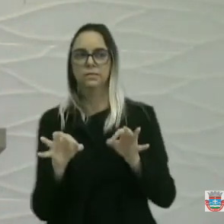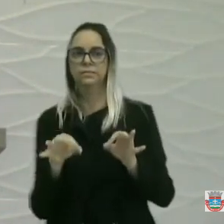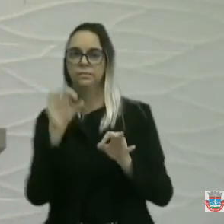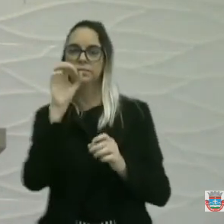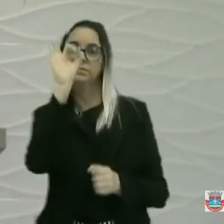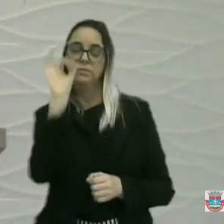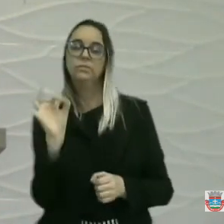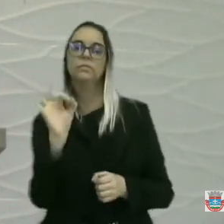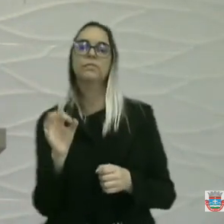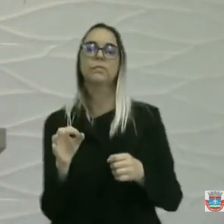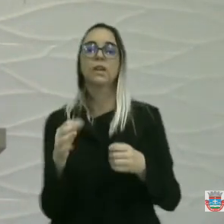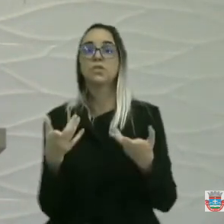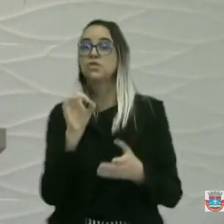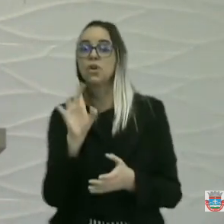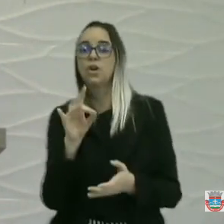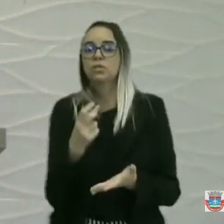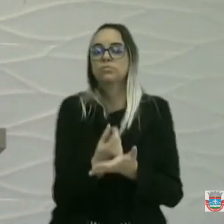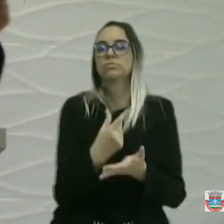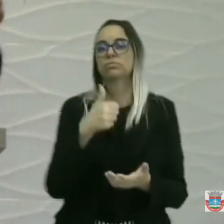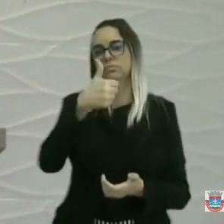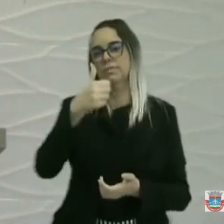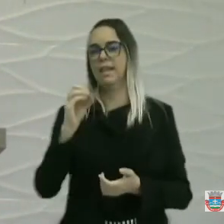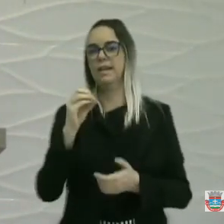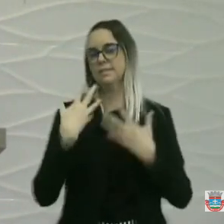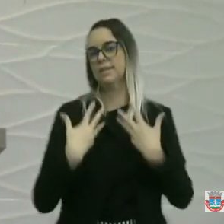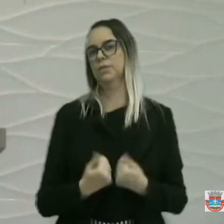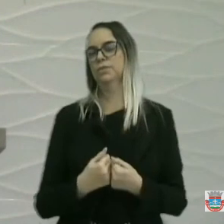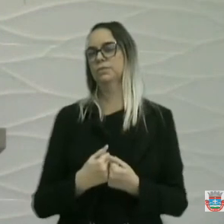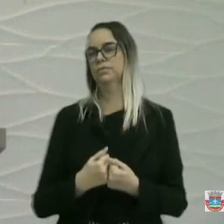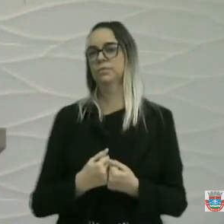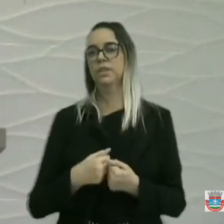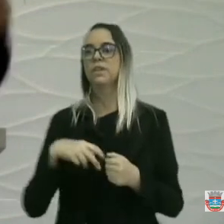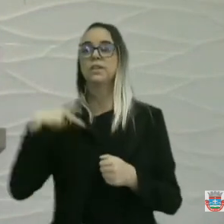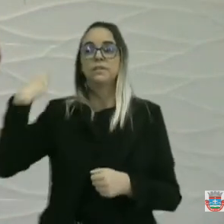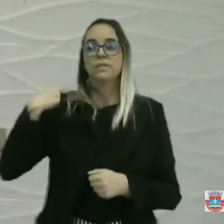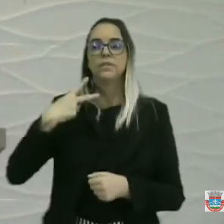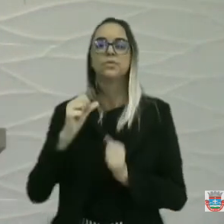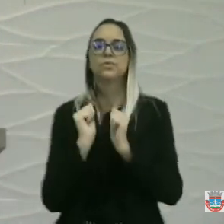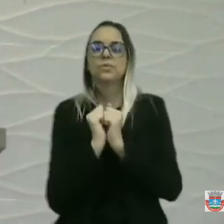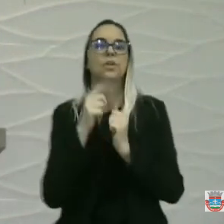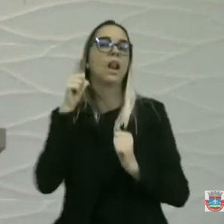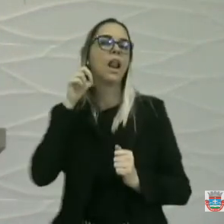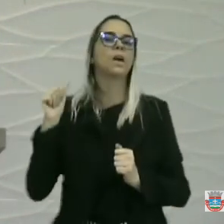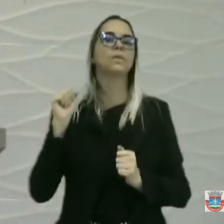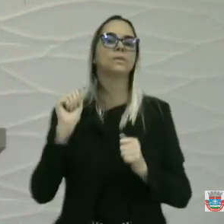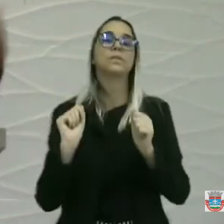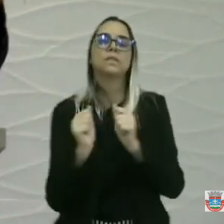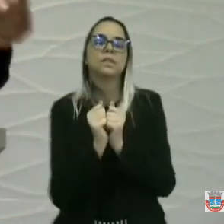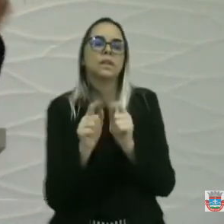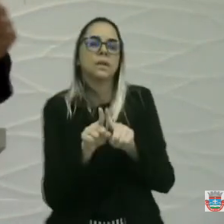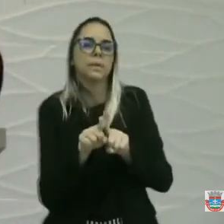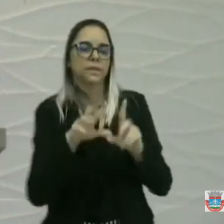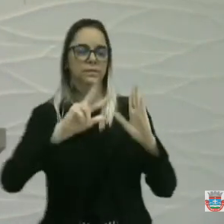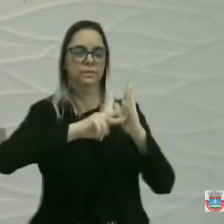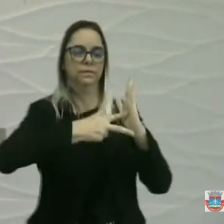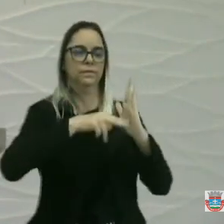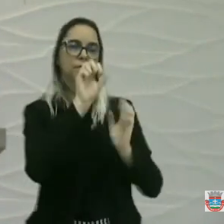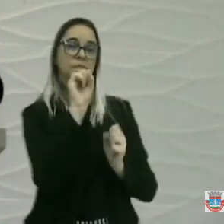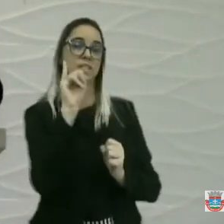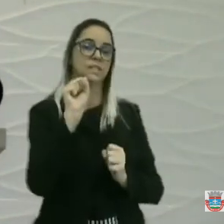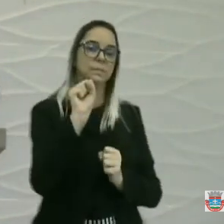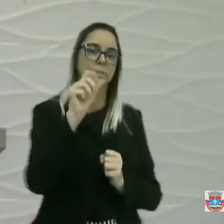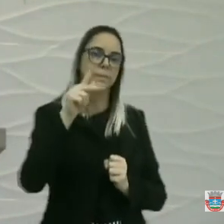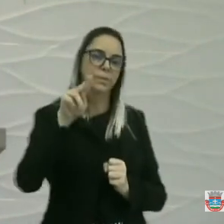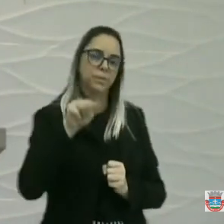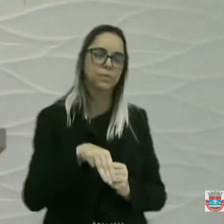O projeto estava na comissão com o vereador Léo, que junto com o SISPUM pediu uma audiência pública